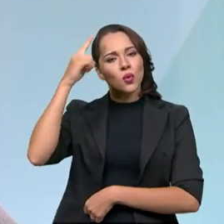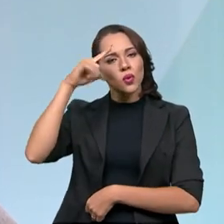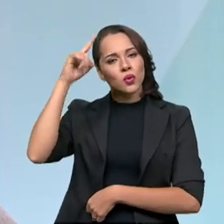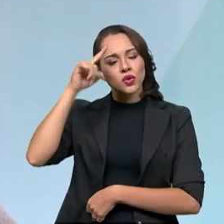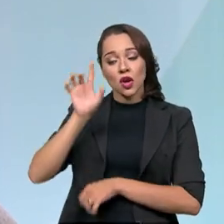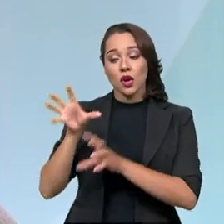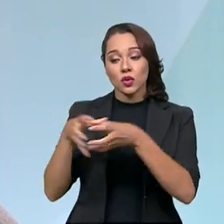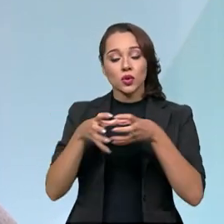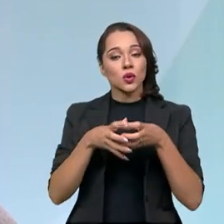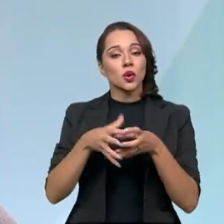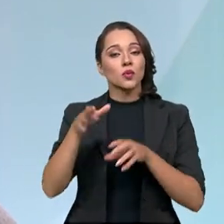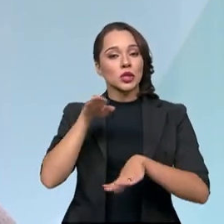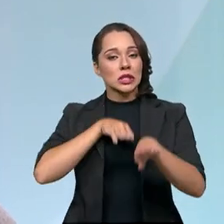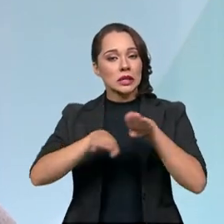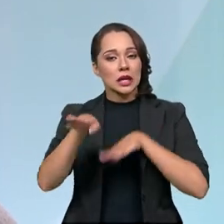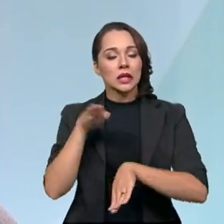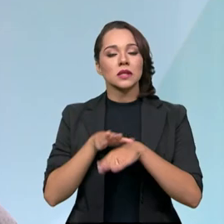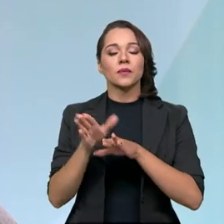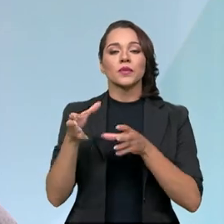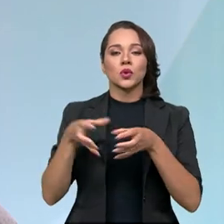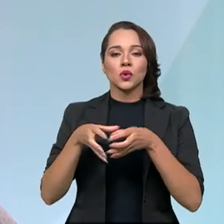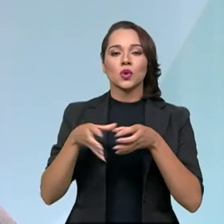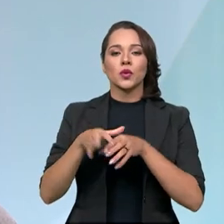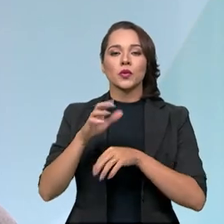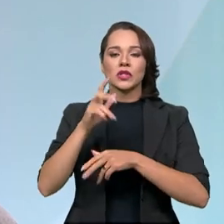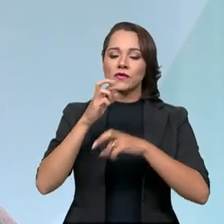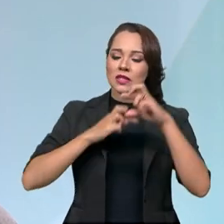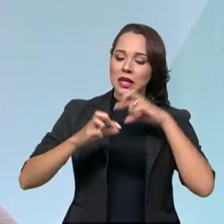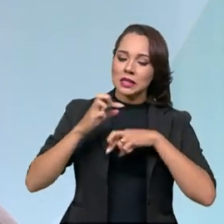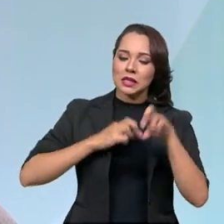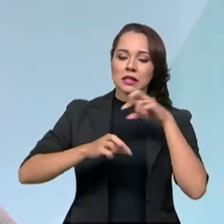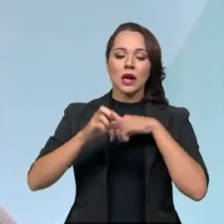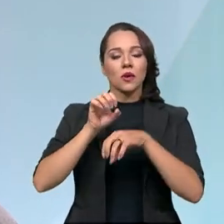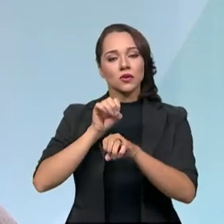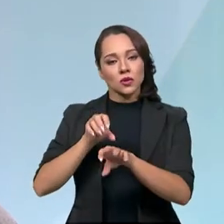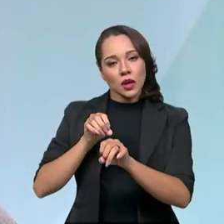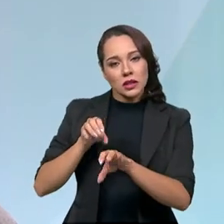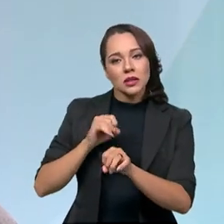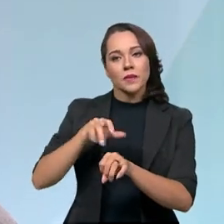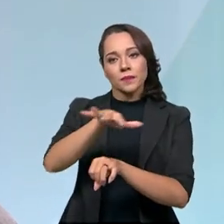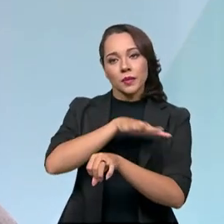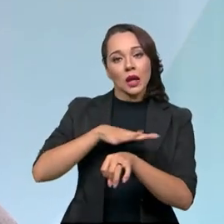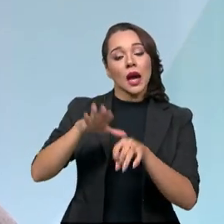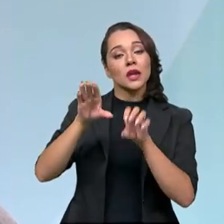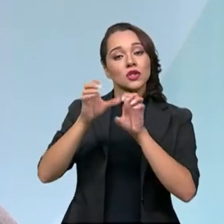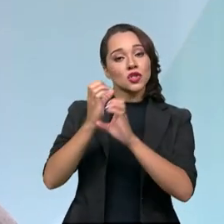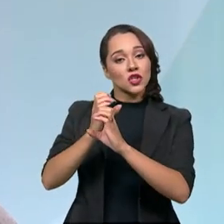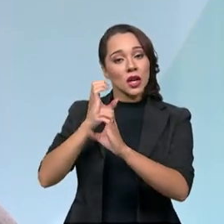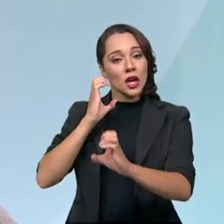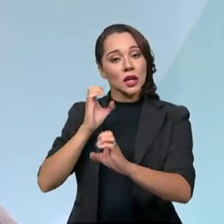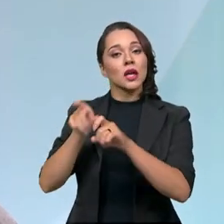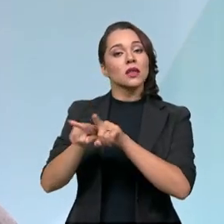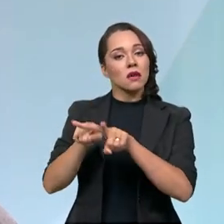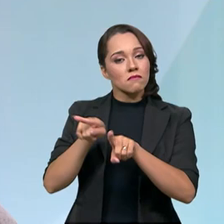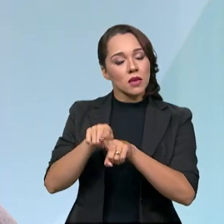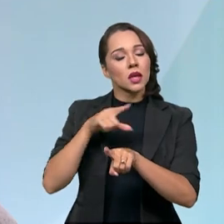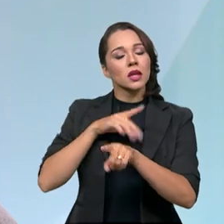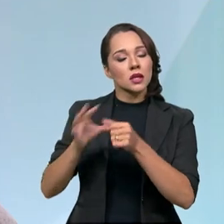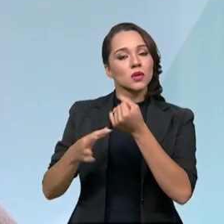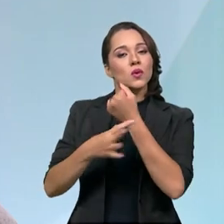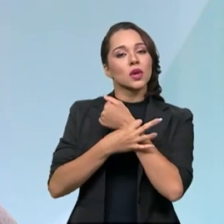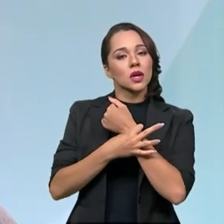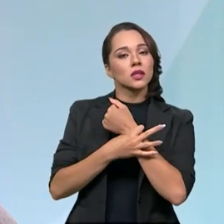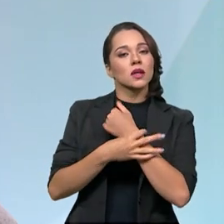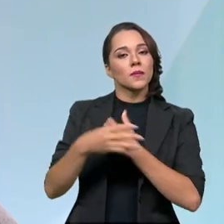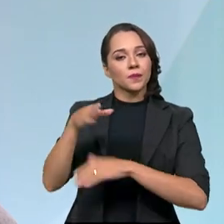dos órgãos de trânsito, dos órgãos de fiscalização, de educação, da parte de engenharia, que é todo esse complexo aí que envolve a segurança no